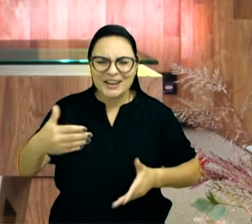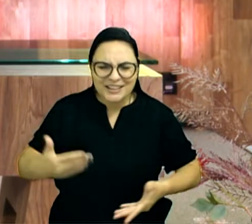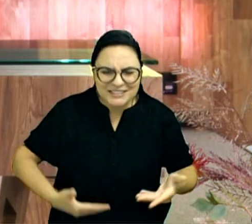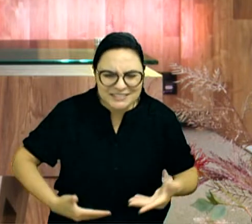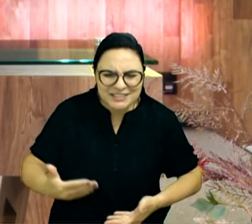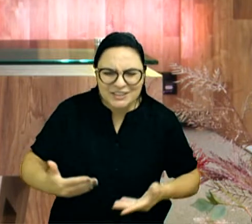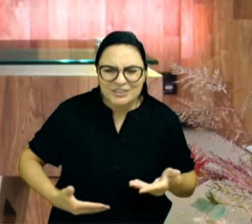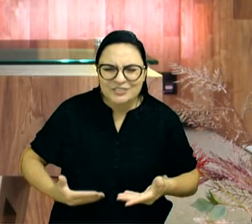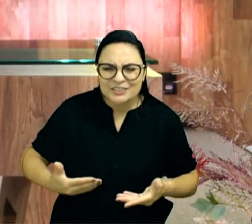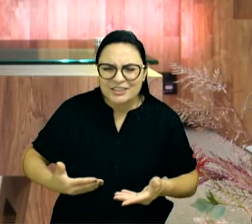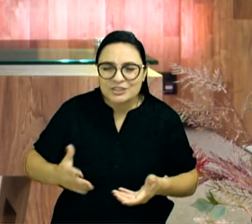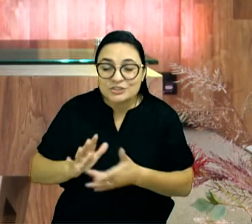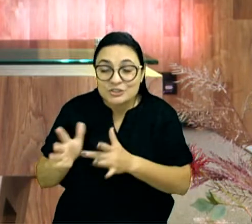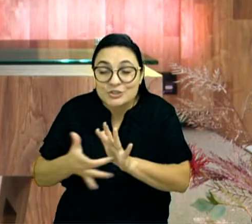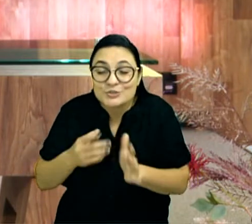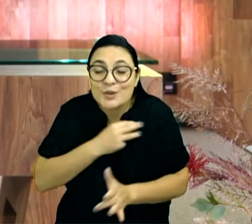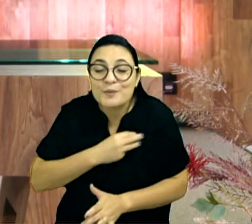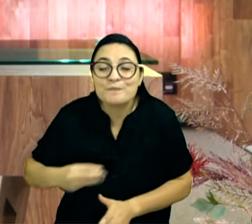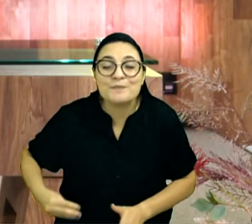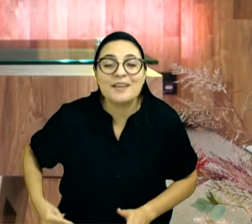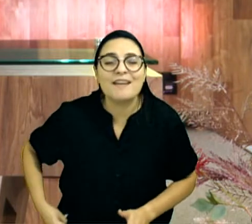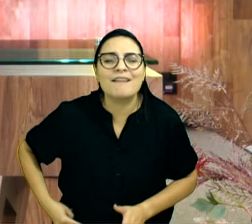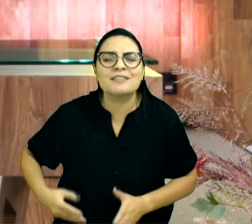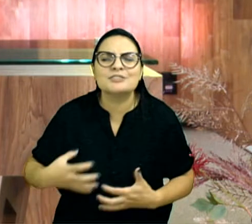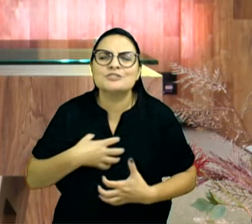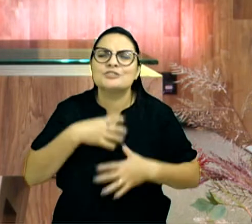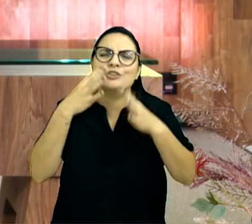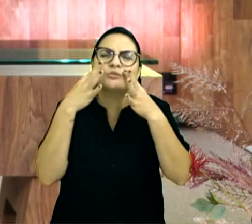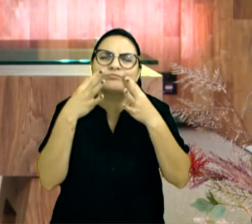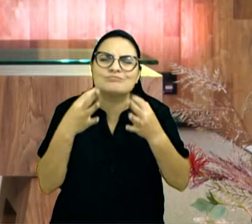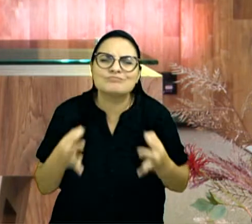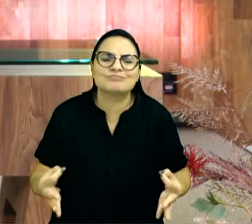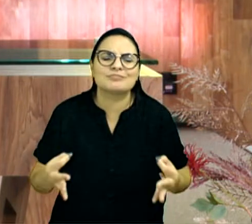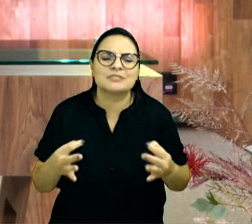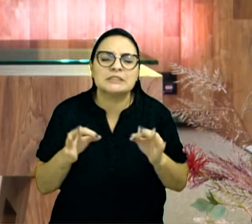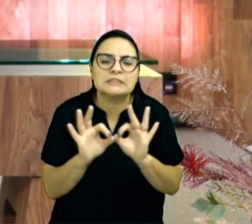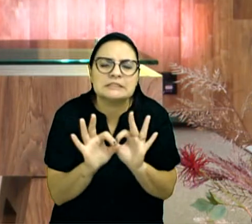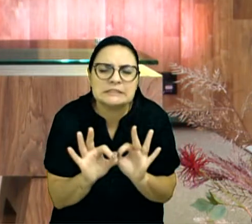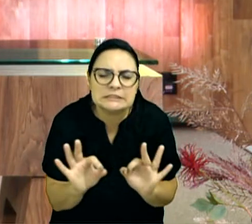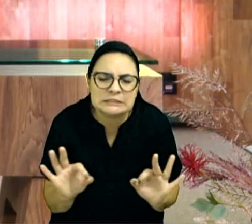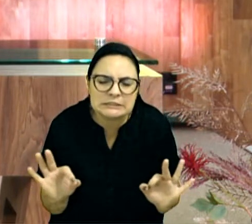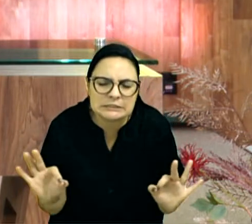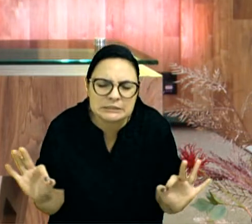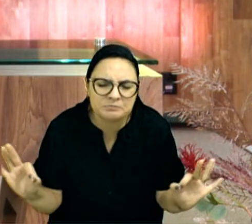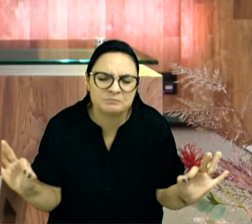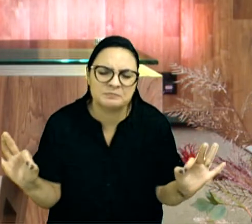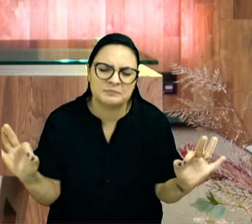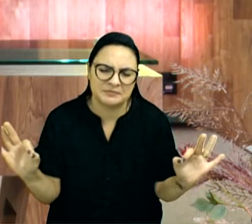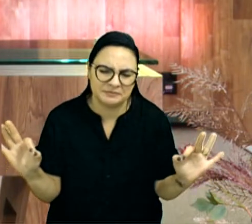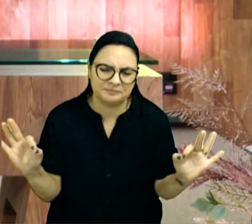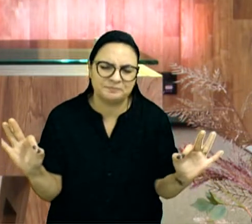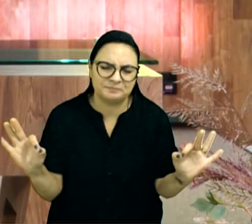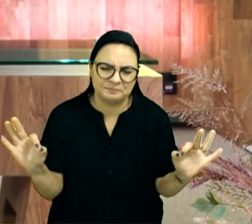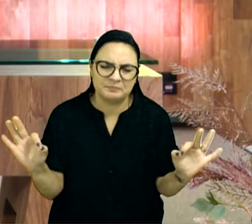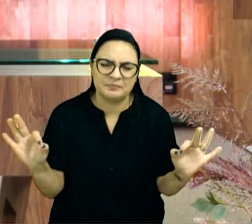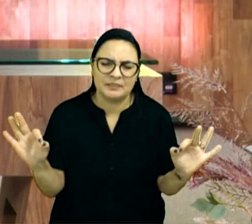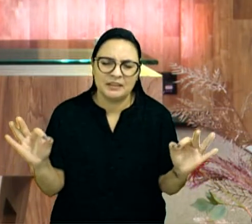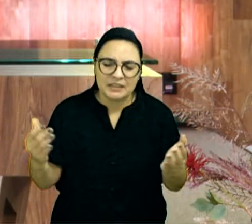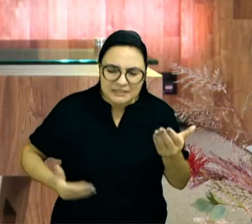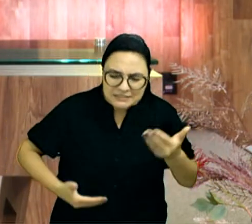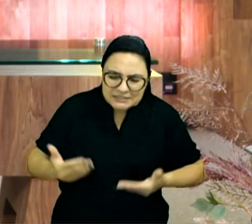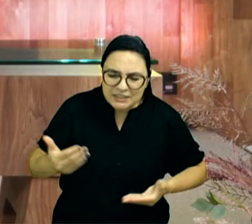é, mestre, mas Ele mostrou, que é no serviço, que eu agrado ao Pai, é no